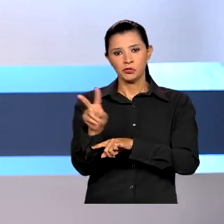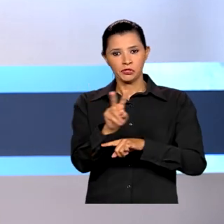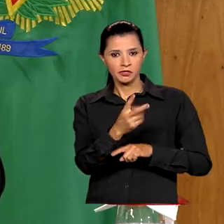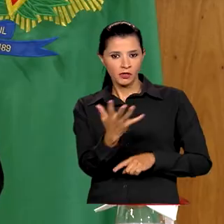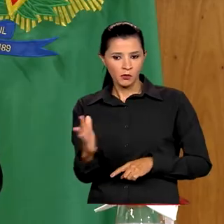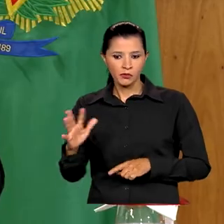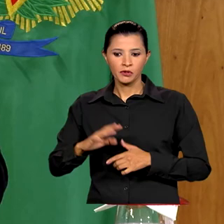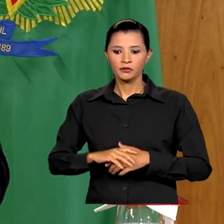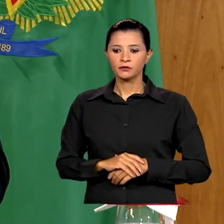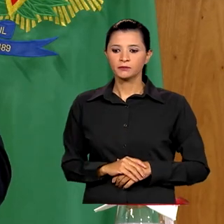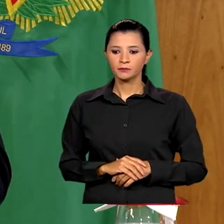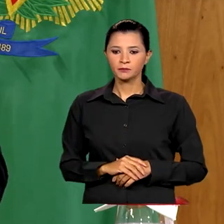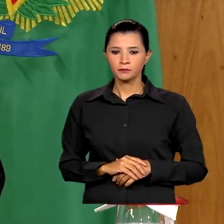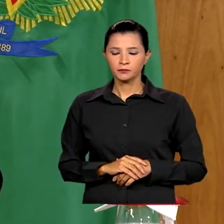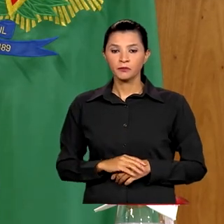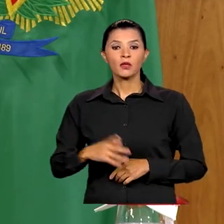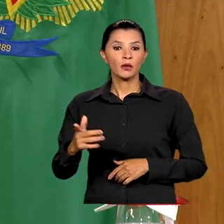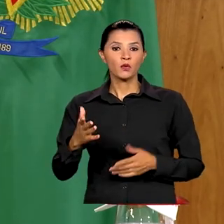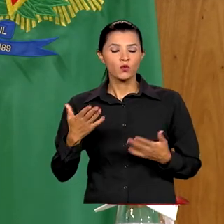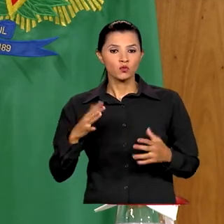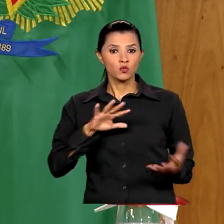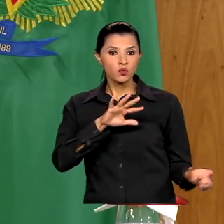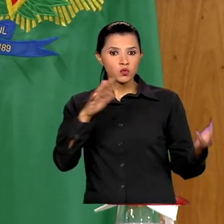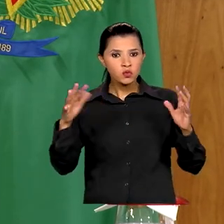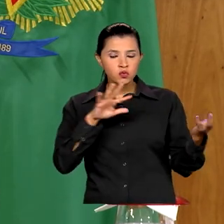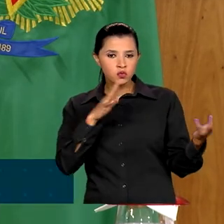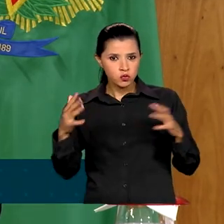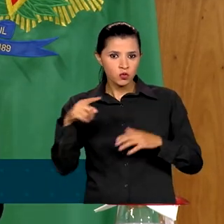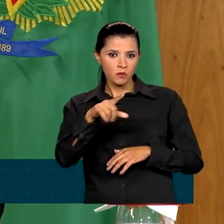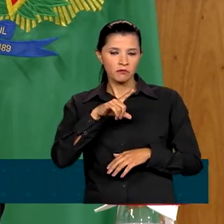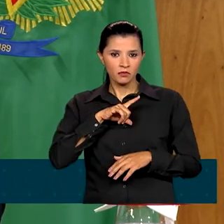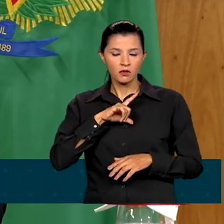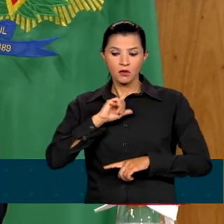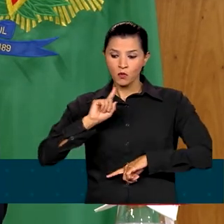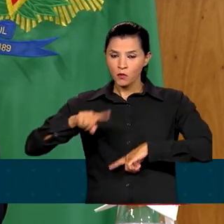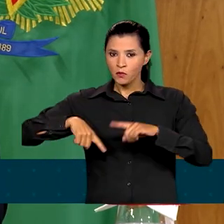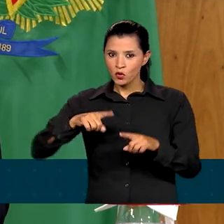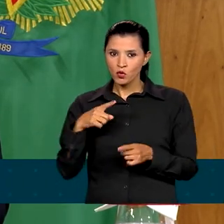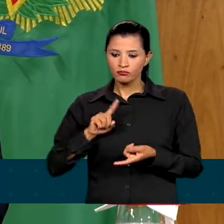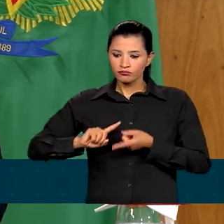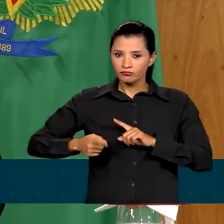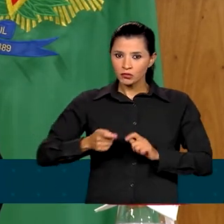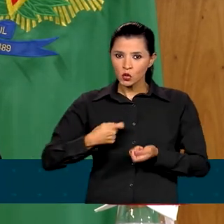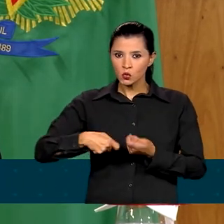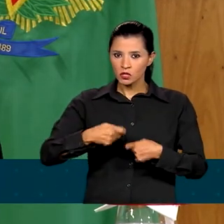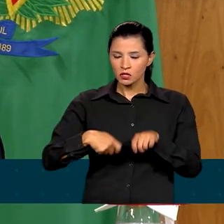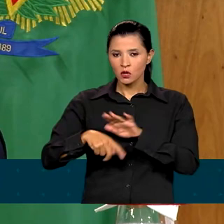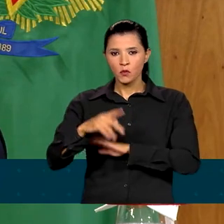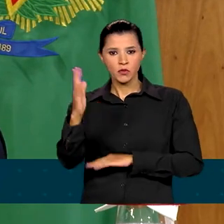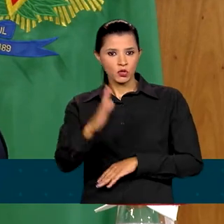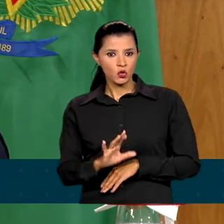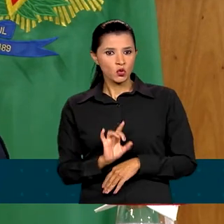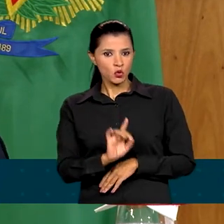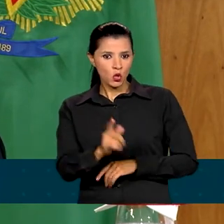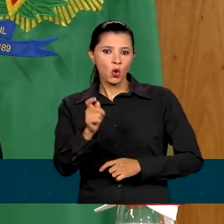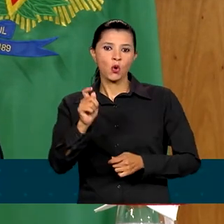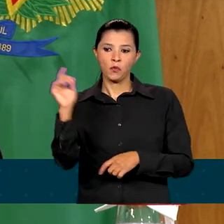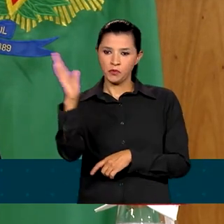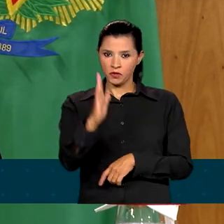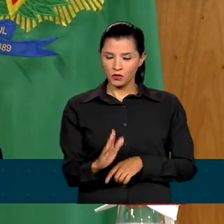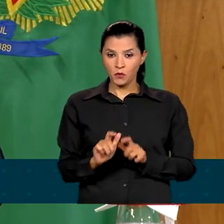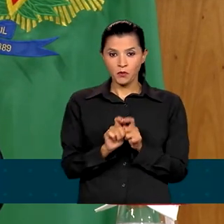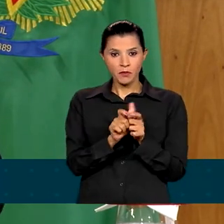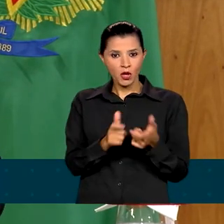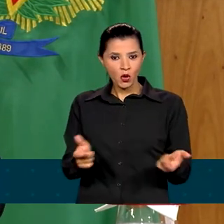ambiente. Com a questão climática, aumentou muito o potencial de negociação com o Brasil. Porque não só o Brasil tem a maior área